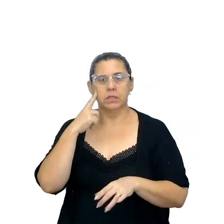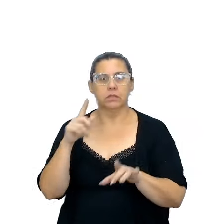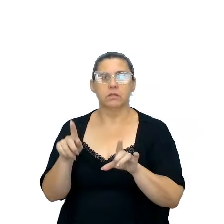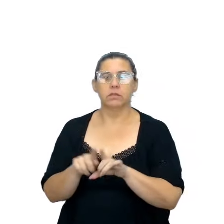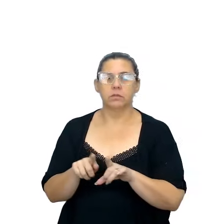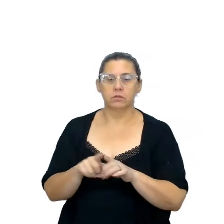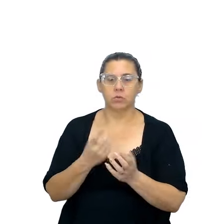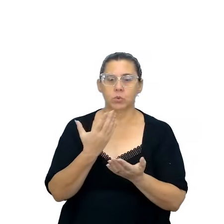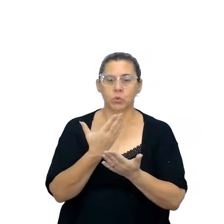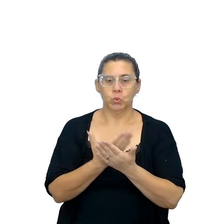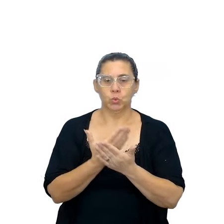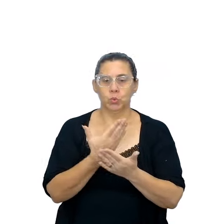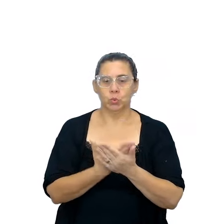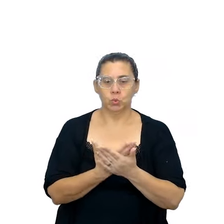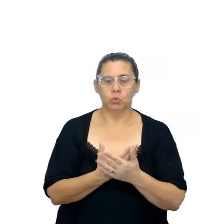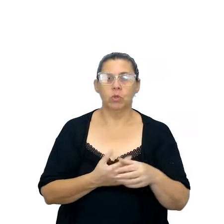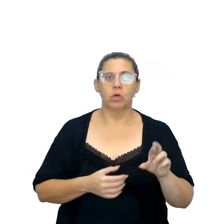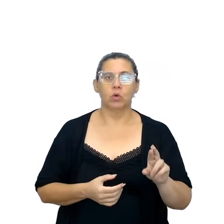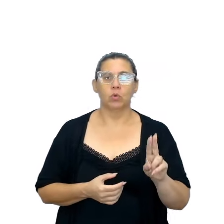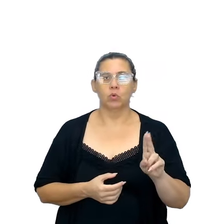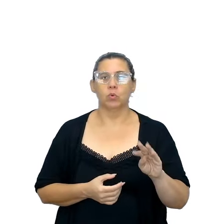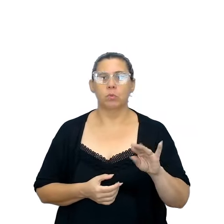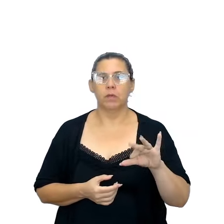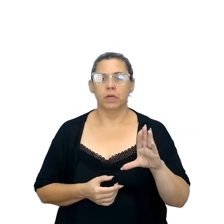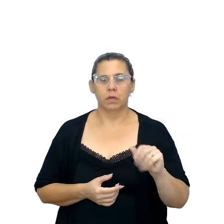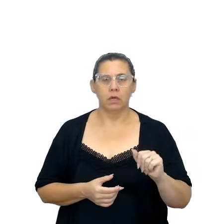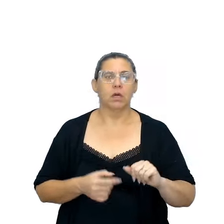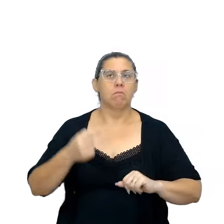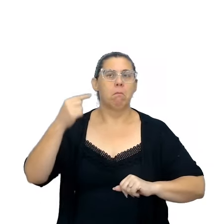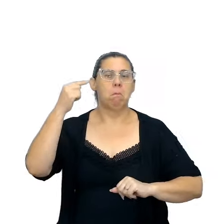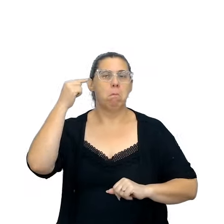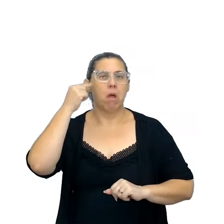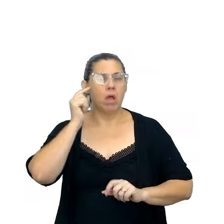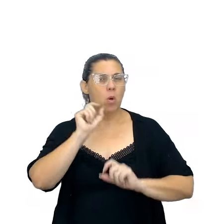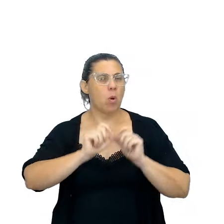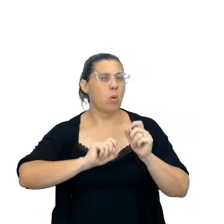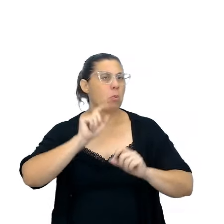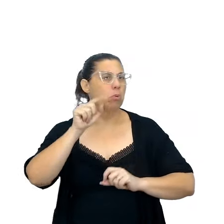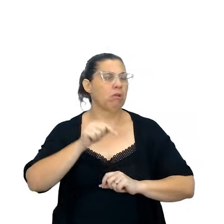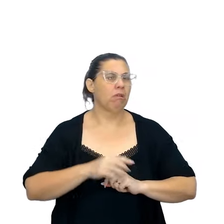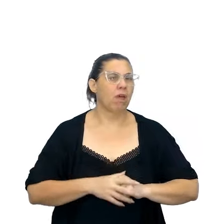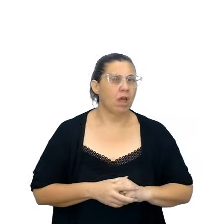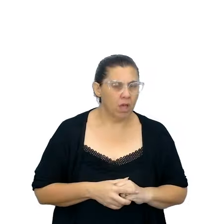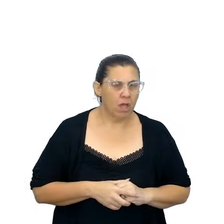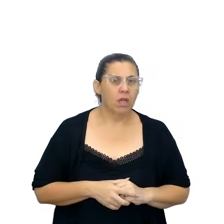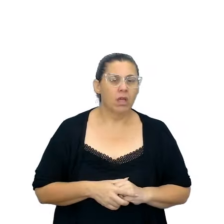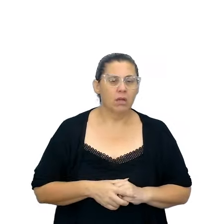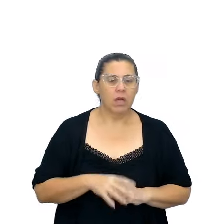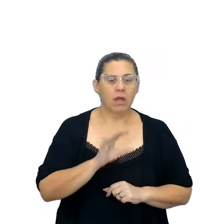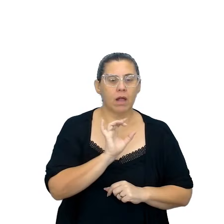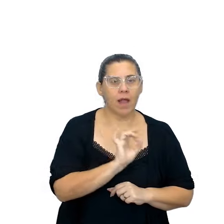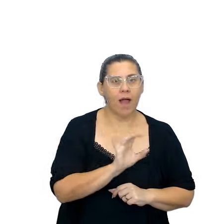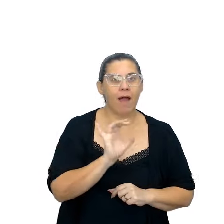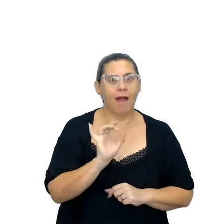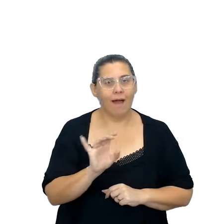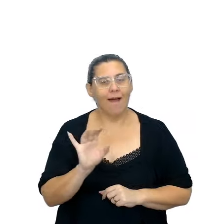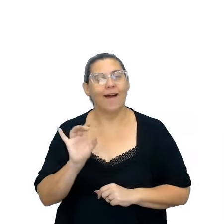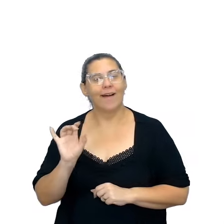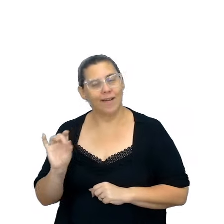no estudo sobre essas rubricas, né, mais uma vez pensando o que é, e aí, sim, cada um desses